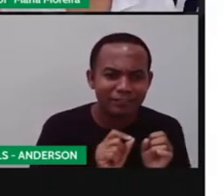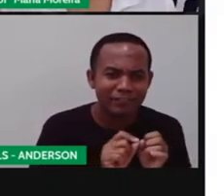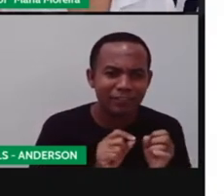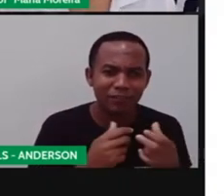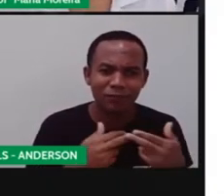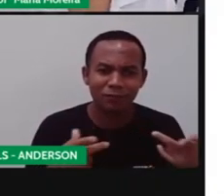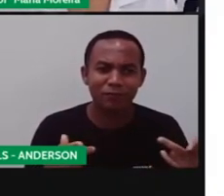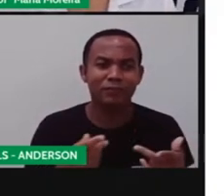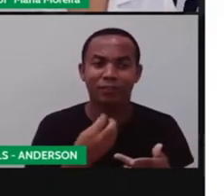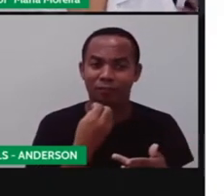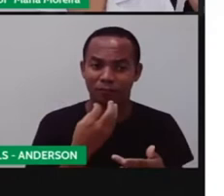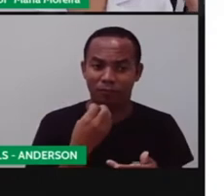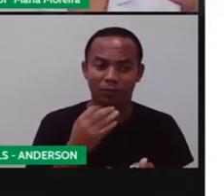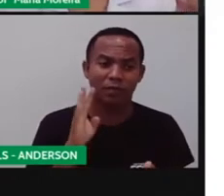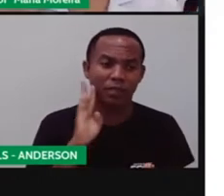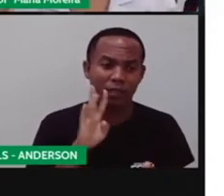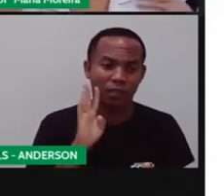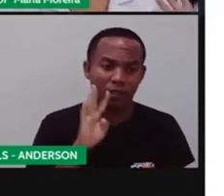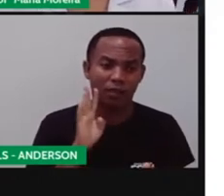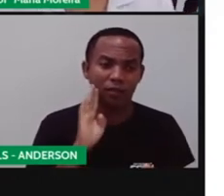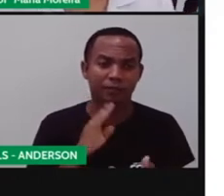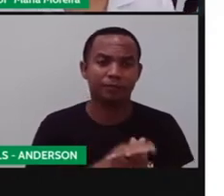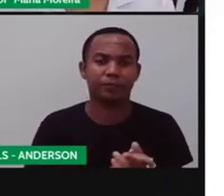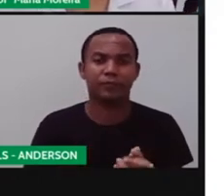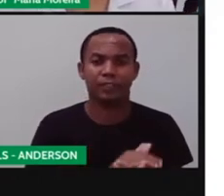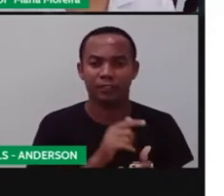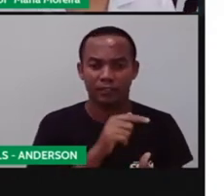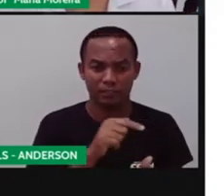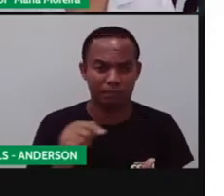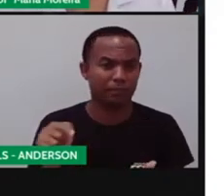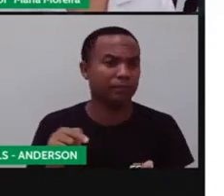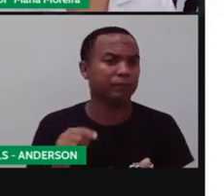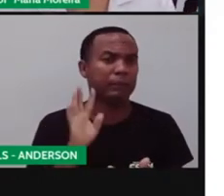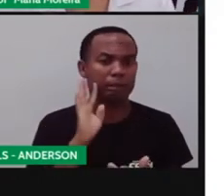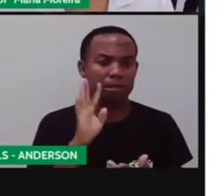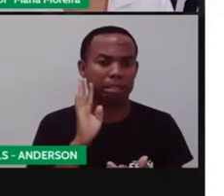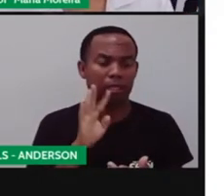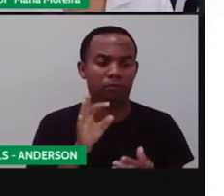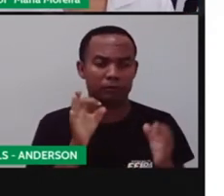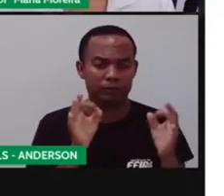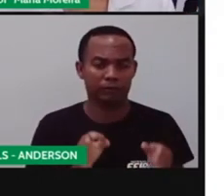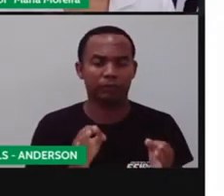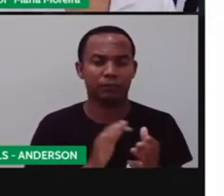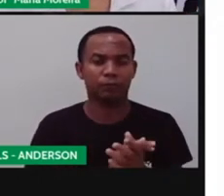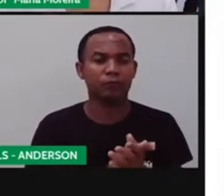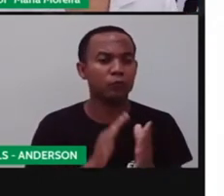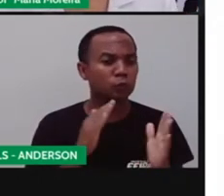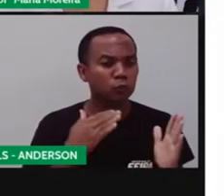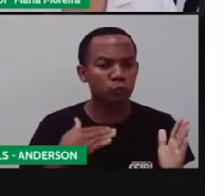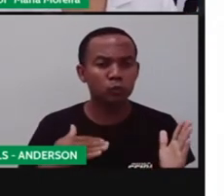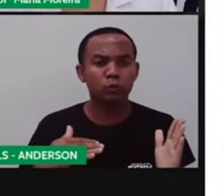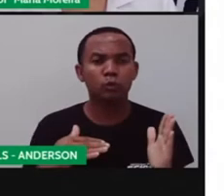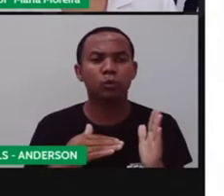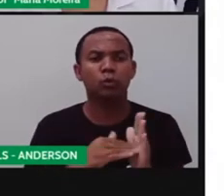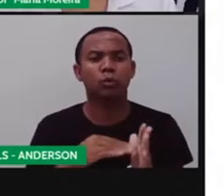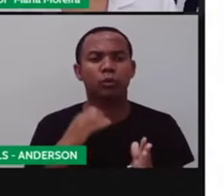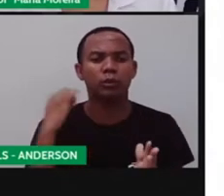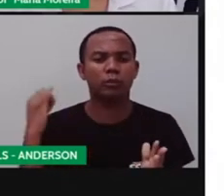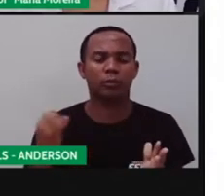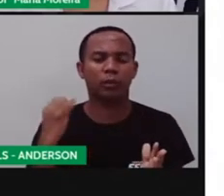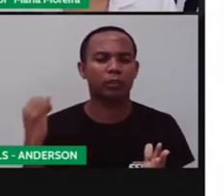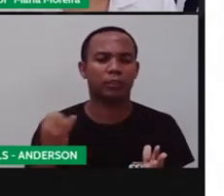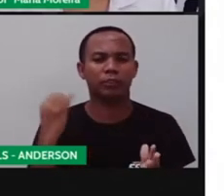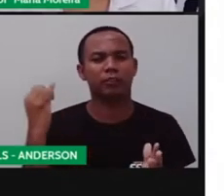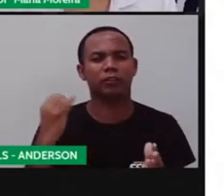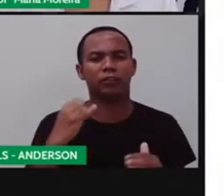os brinquedos aqui para vocês. E essa semana a gente vai produzir várias coisas bacanas, certo? Então, tudo isso é muito importante para